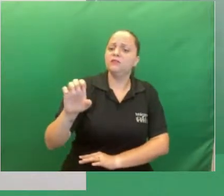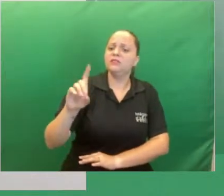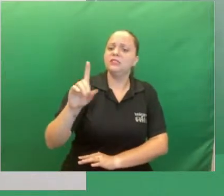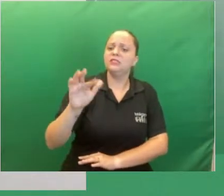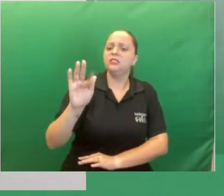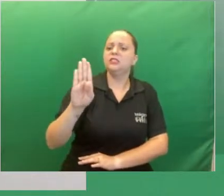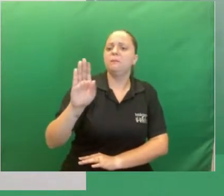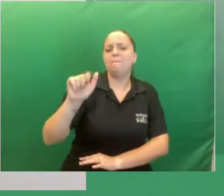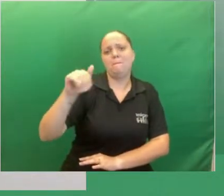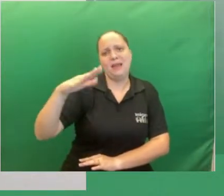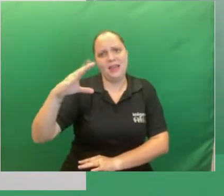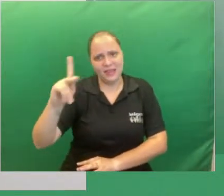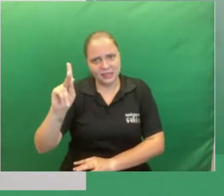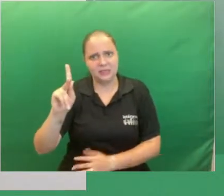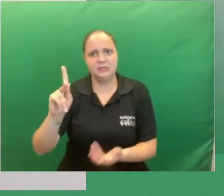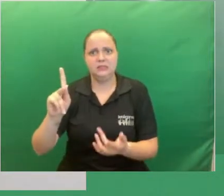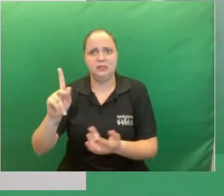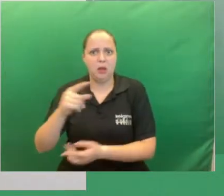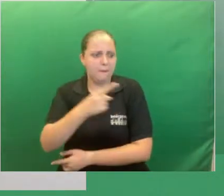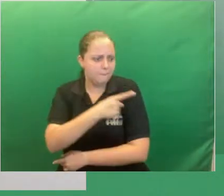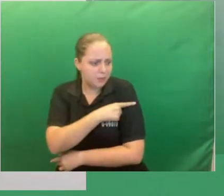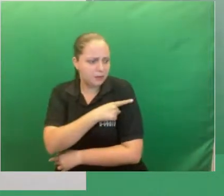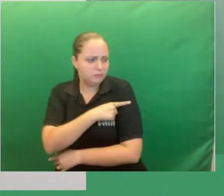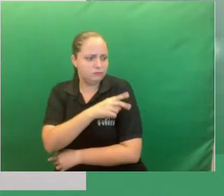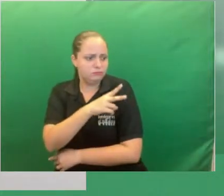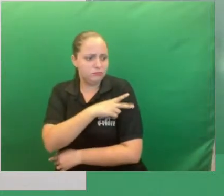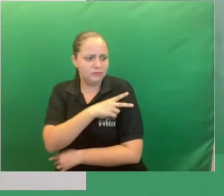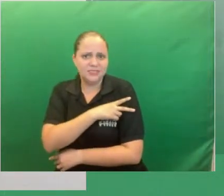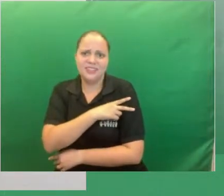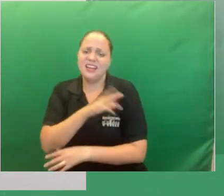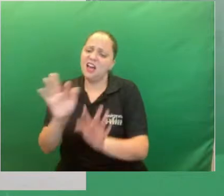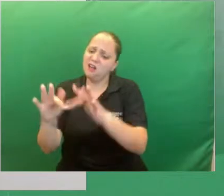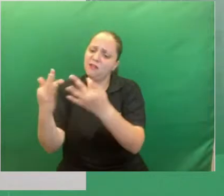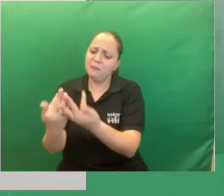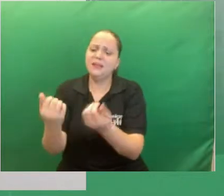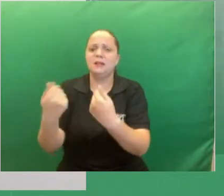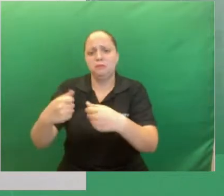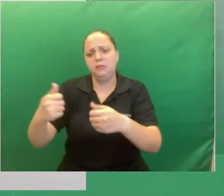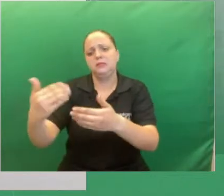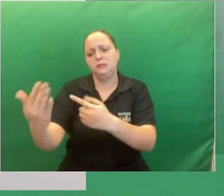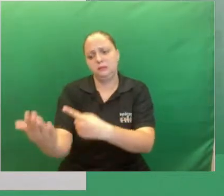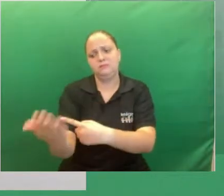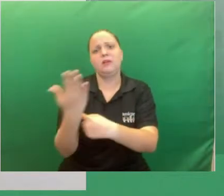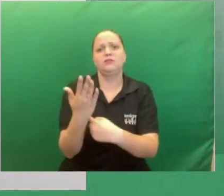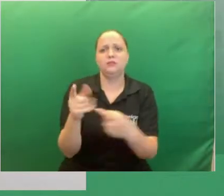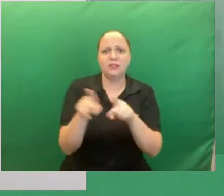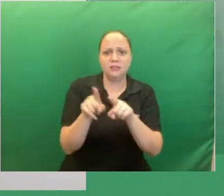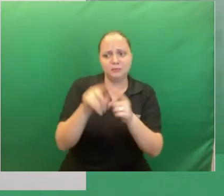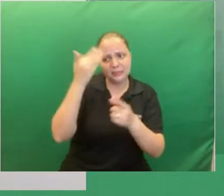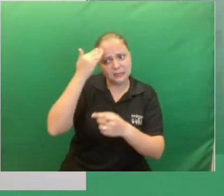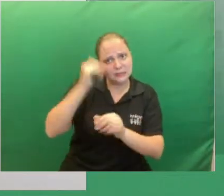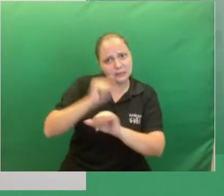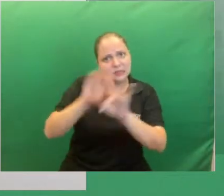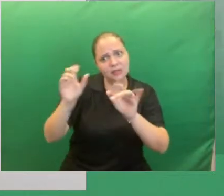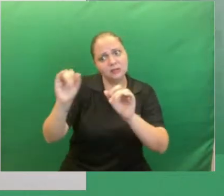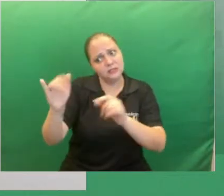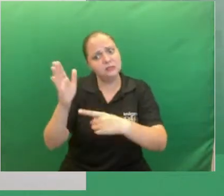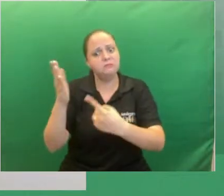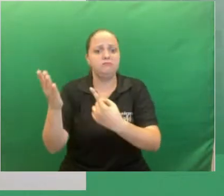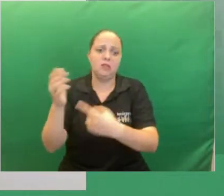educação primeiro ano segundo ano então a família tem que dar um aporte maior é isso obrigada pela pergunta